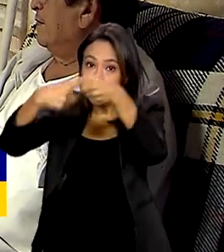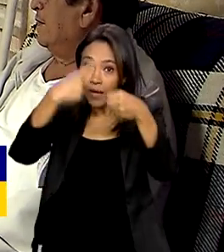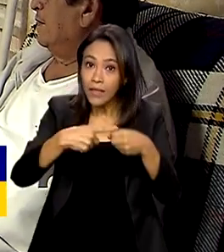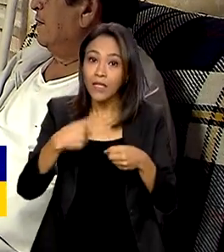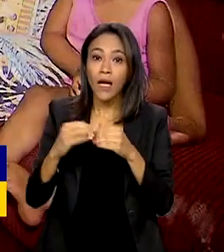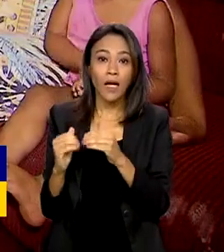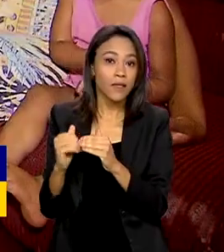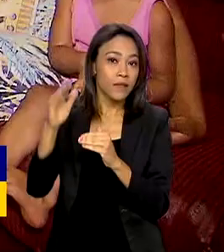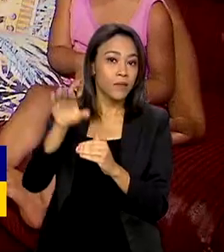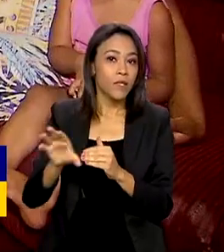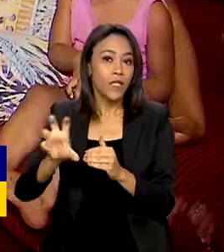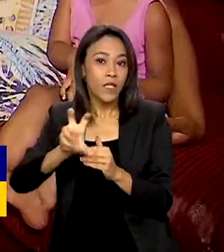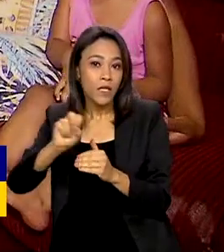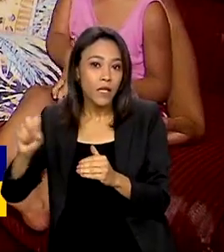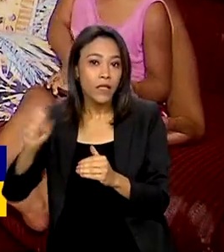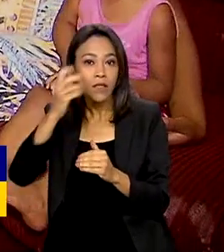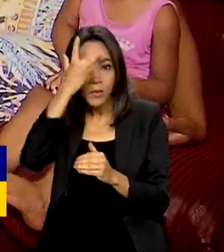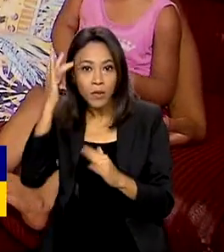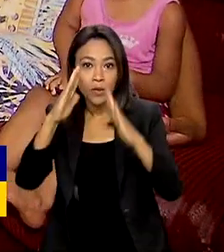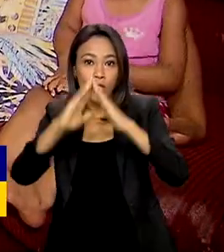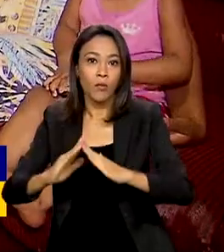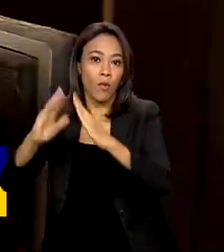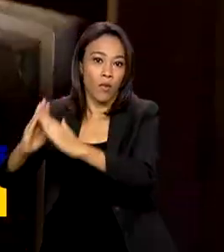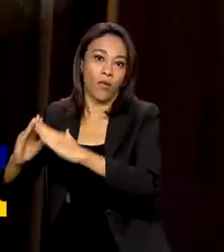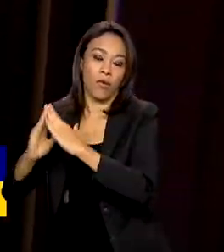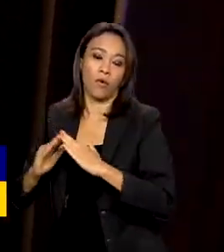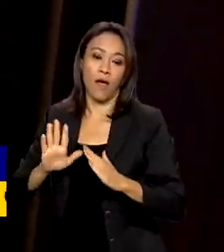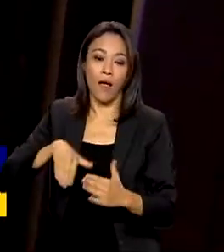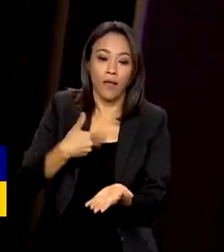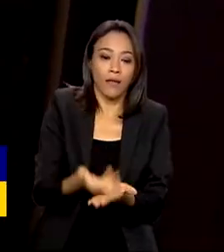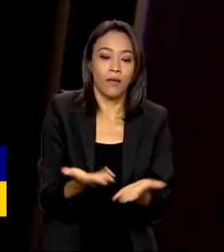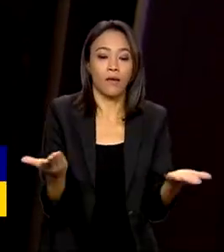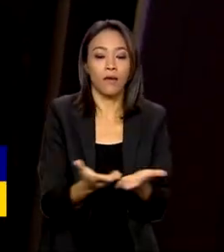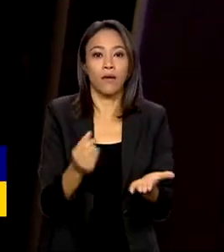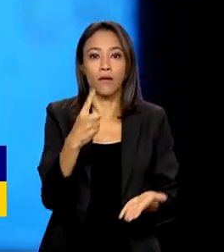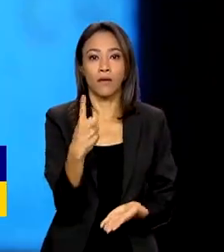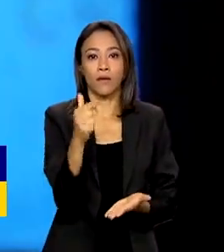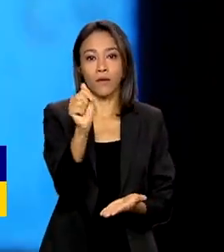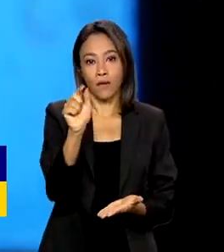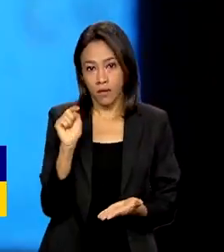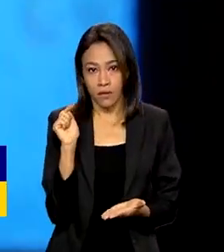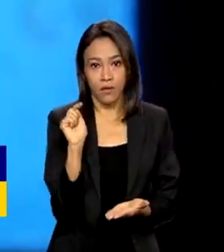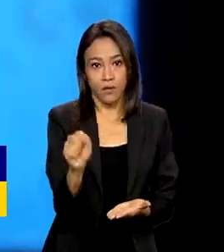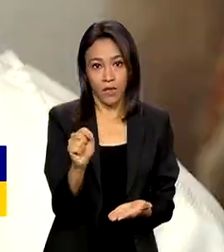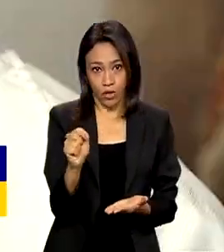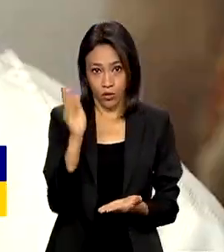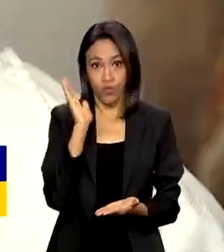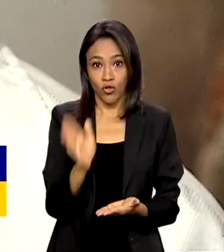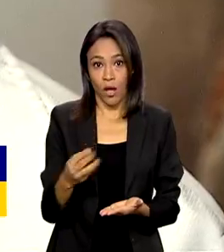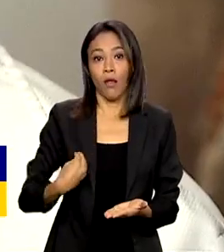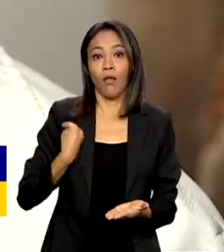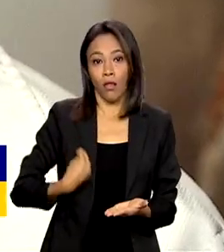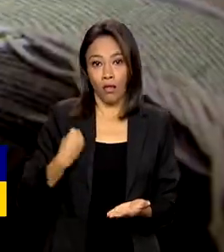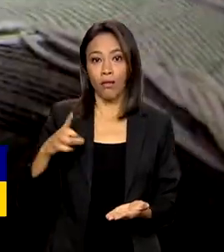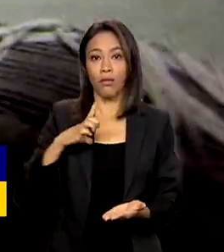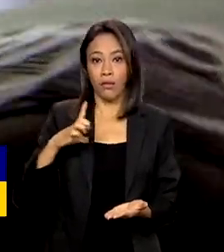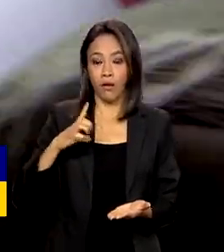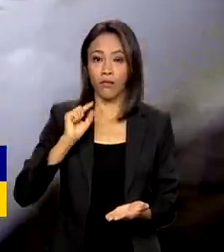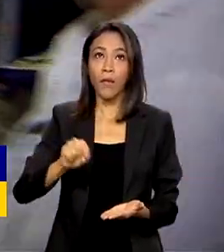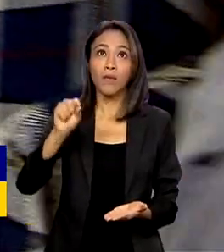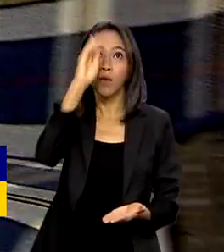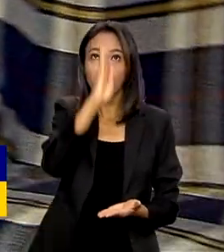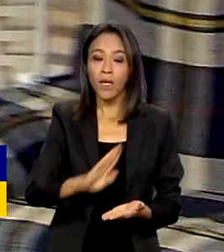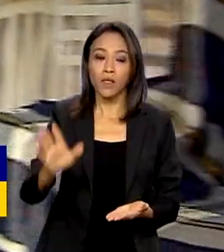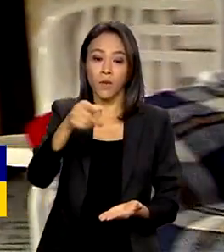mil habitantes. Até agora já foram mais de 17 mil instalações em todo o país. O senhor Francisco já